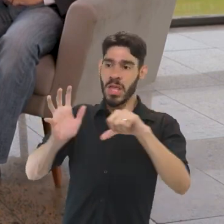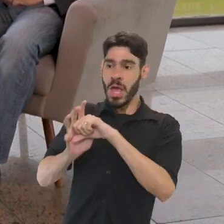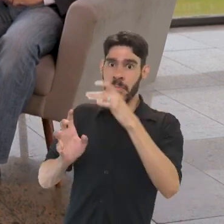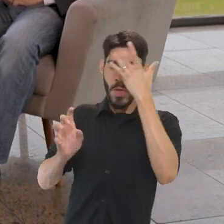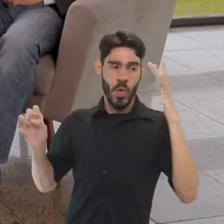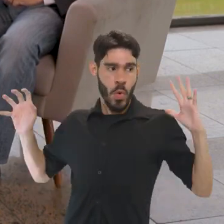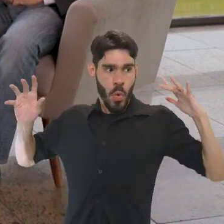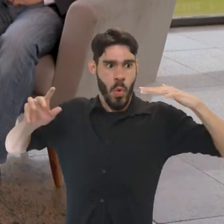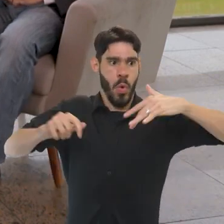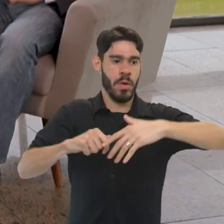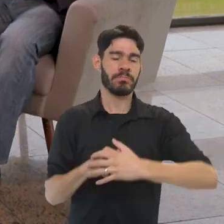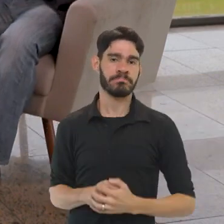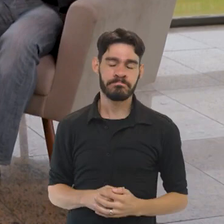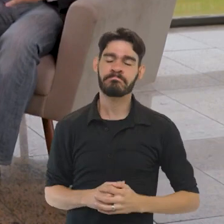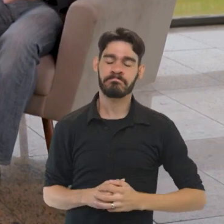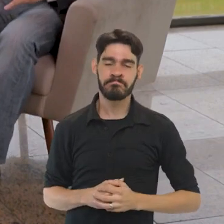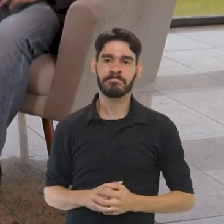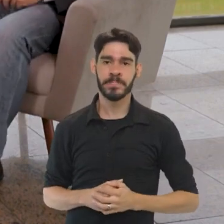pelos criminosos.